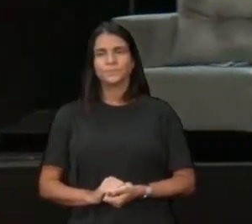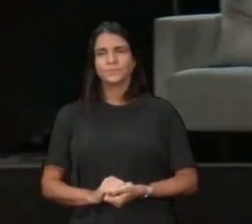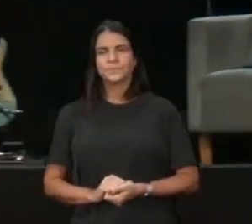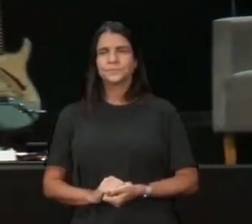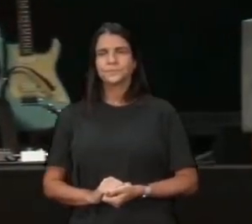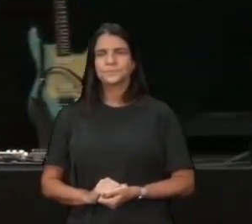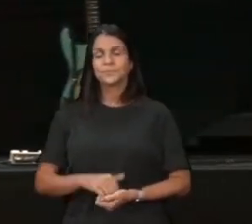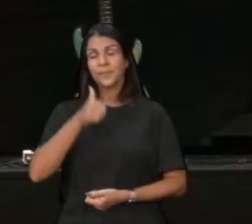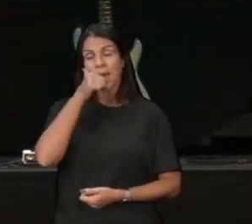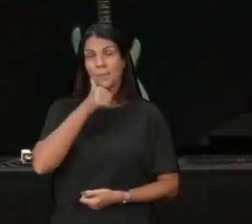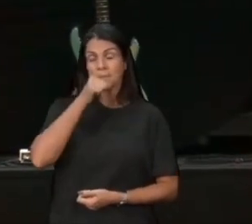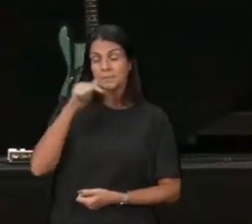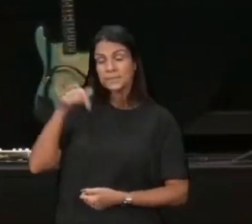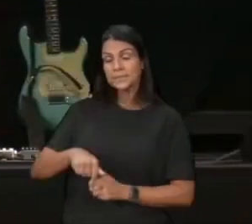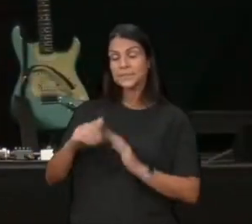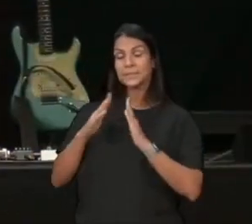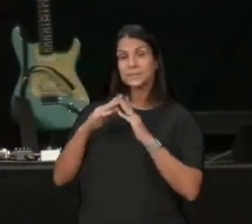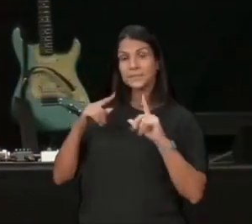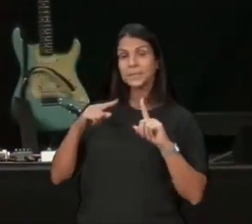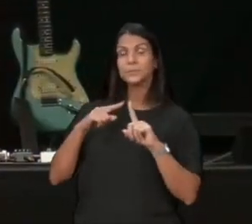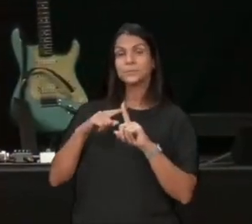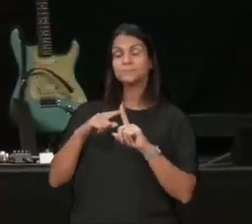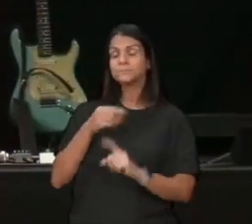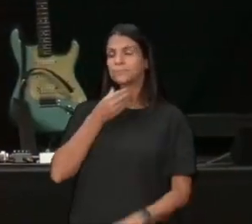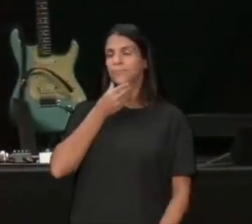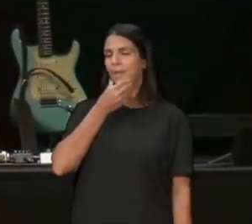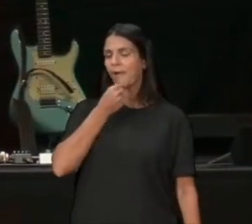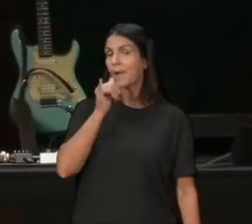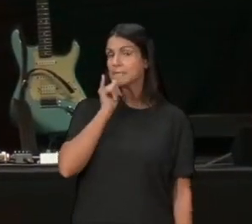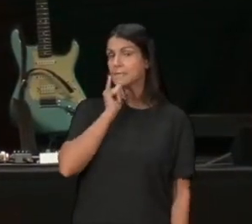a menina que é da igreja, camarada se engraçou,